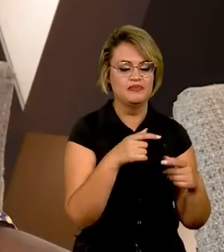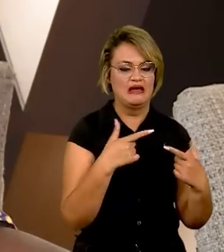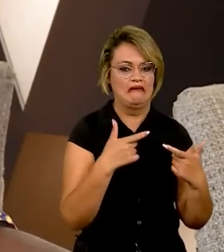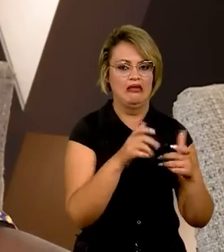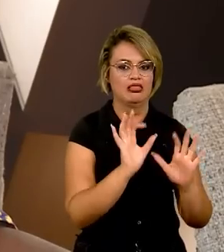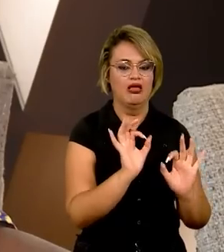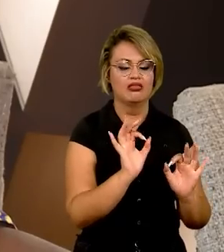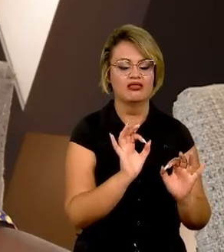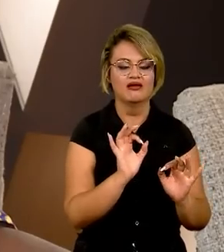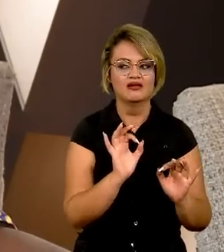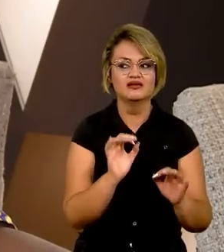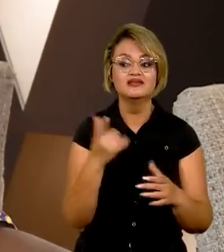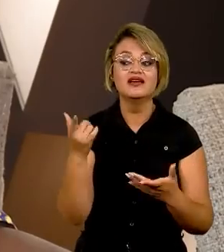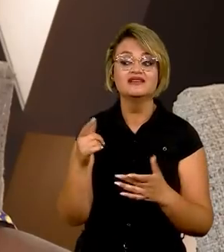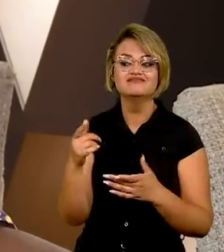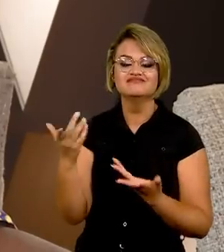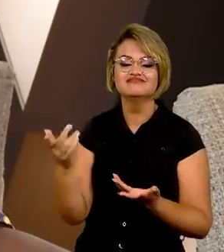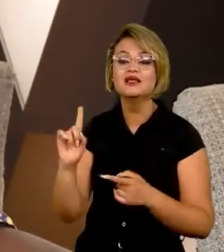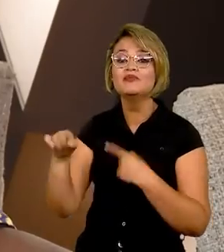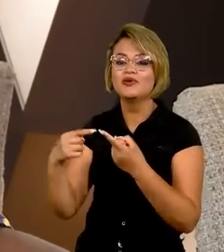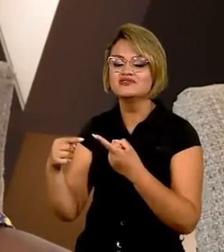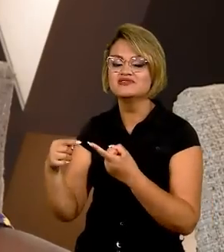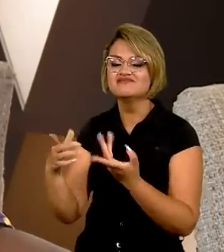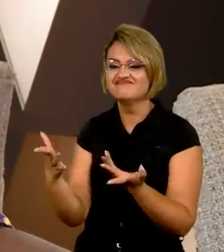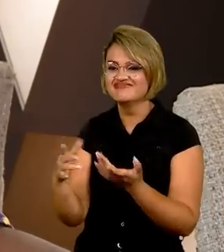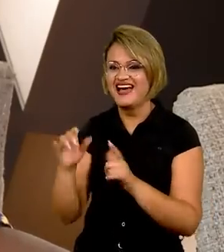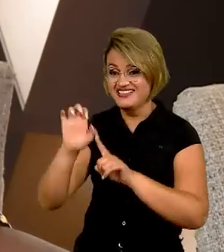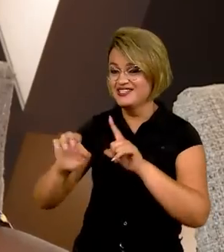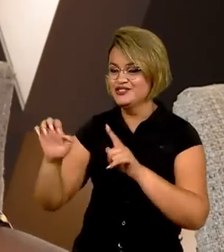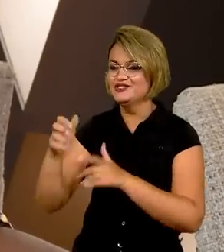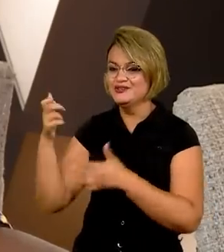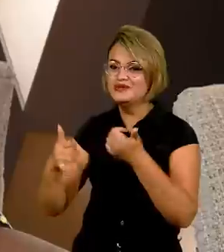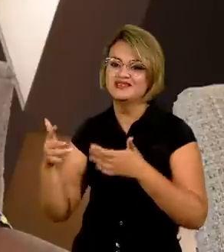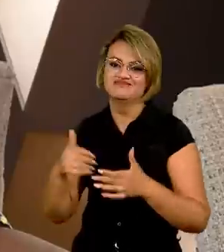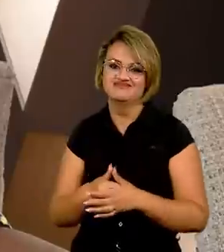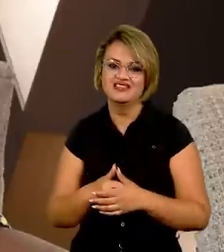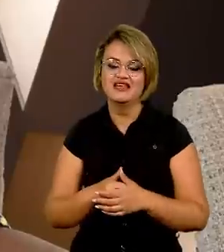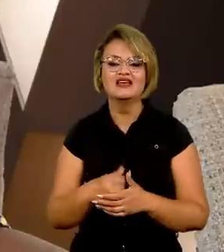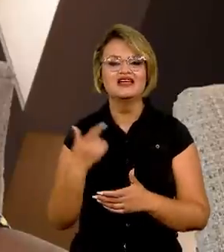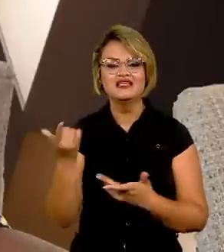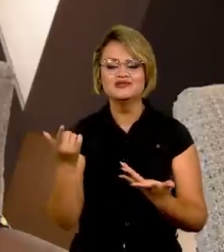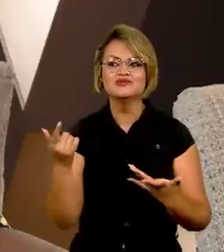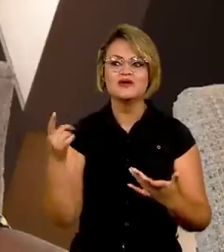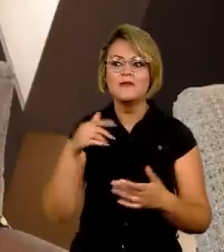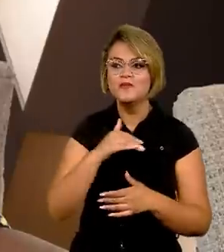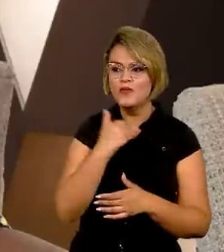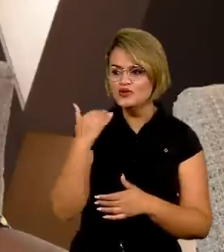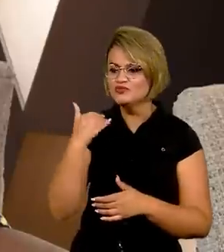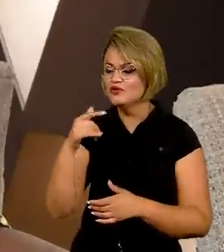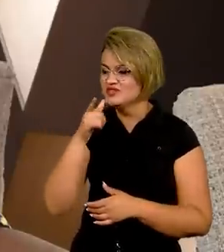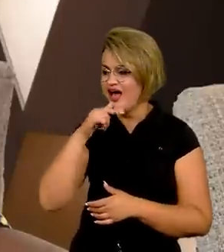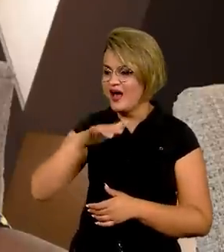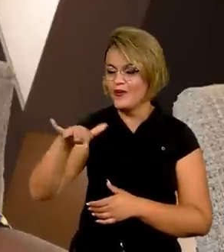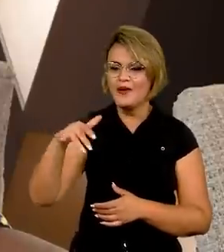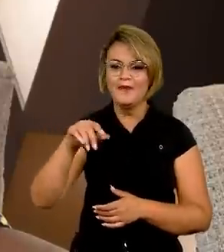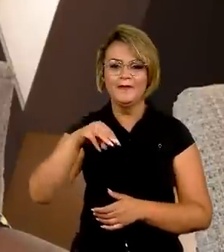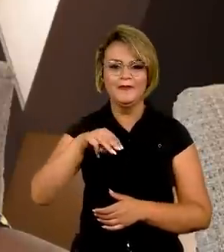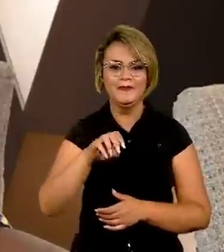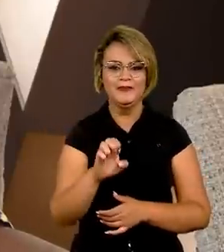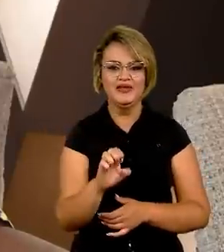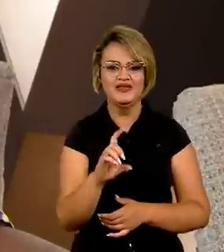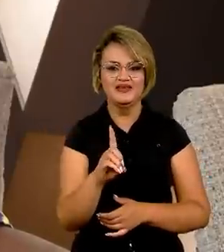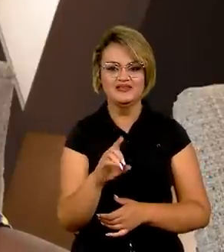por si. Então, ainda assim, continua a ser, essa vaga de mortes no mar Mediterrâneo, continua a ser resultado